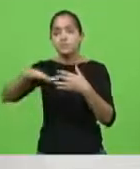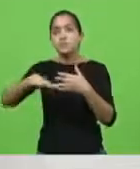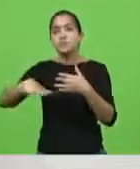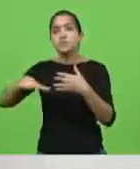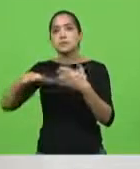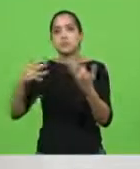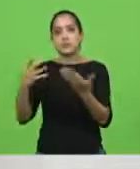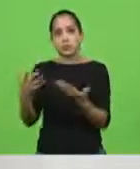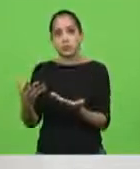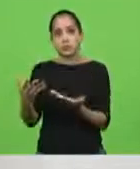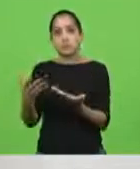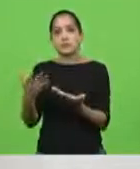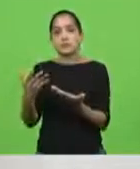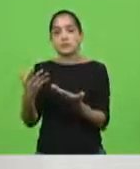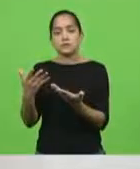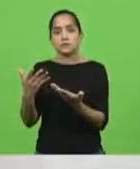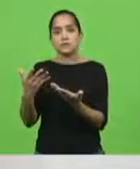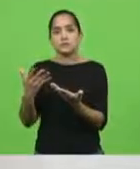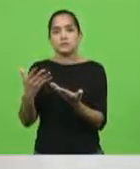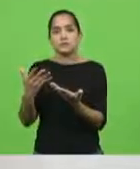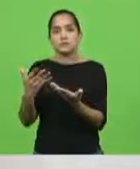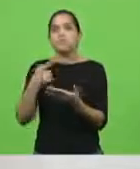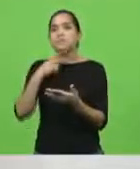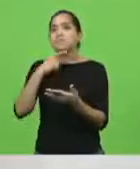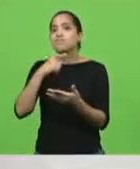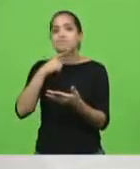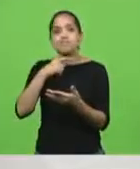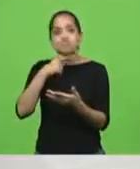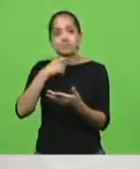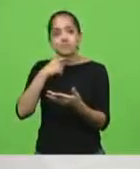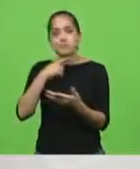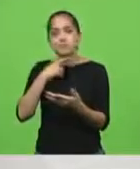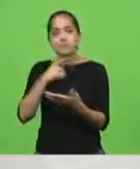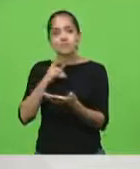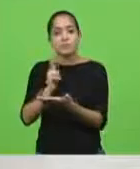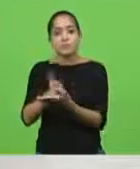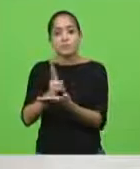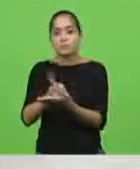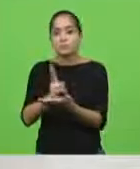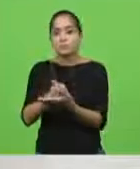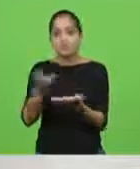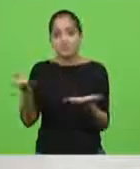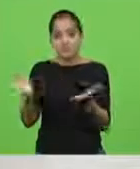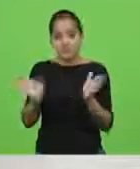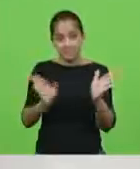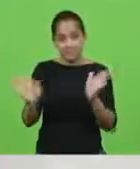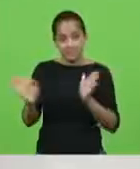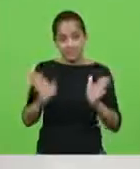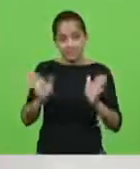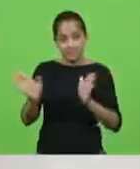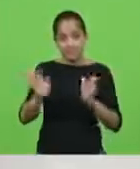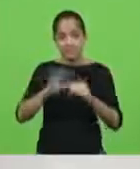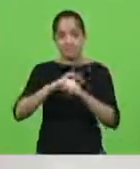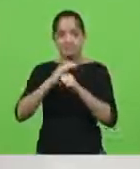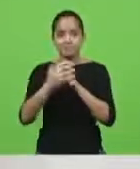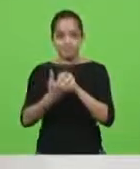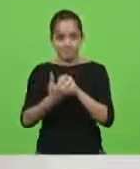tiveram condições de se manter de pé nesse período da COVID.